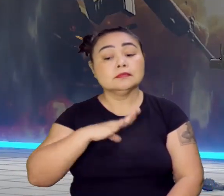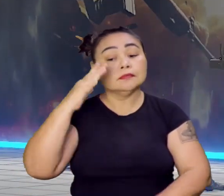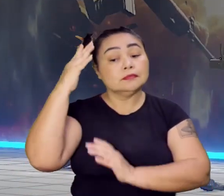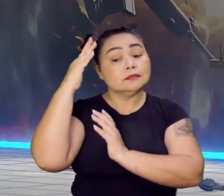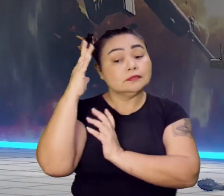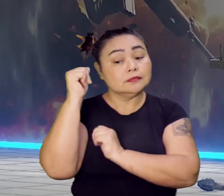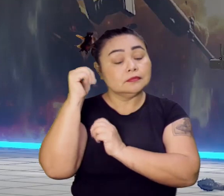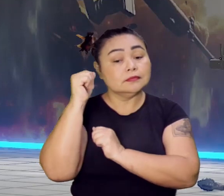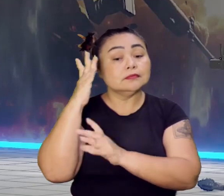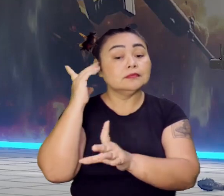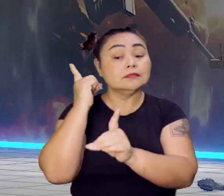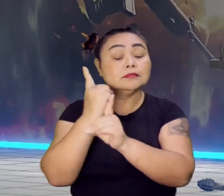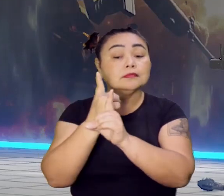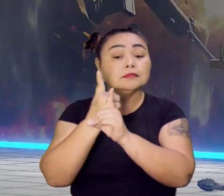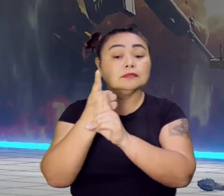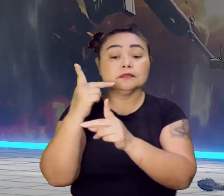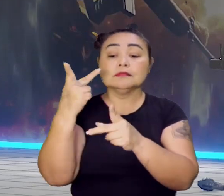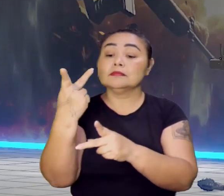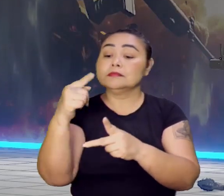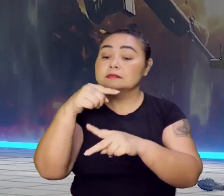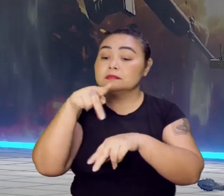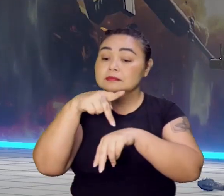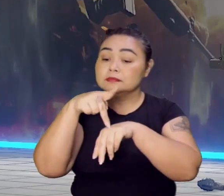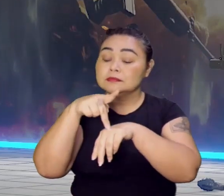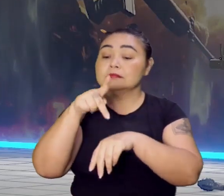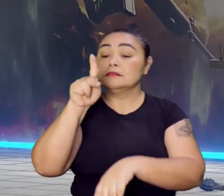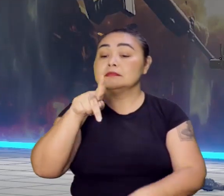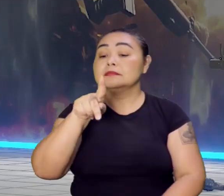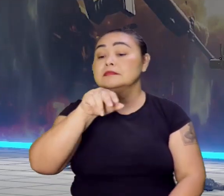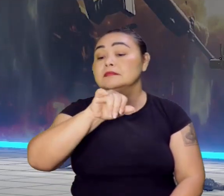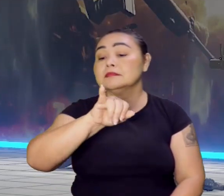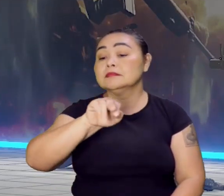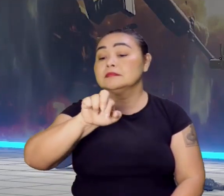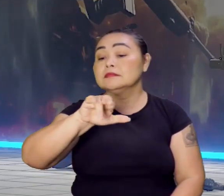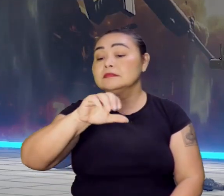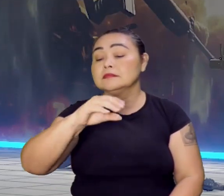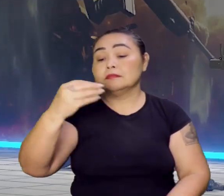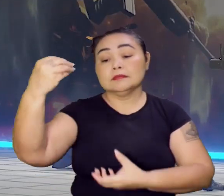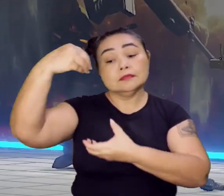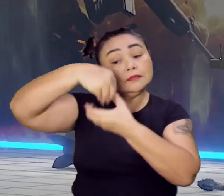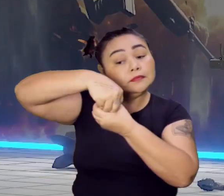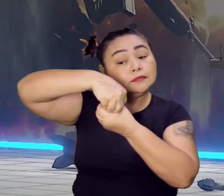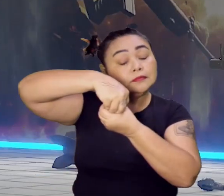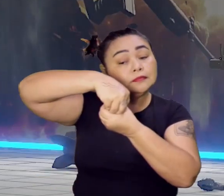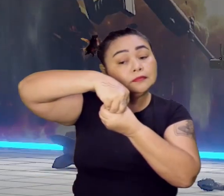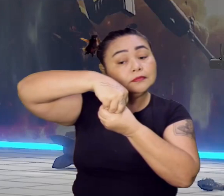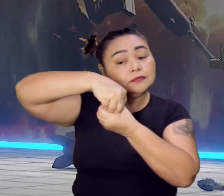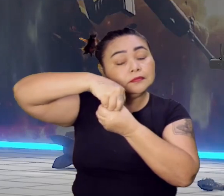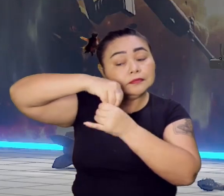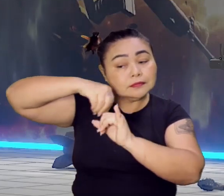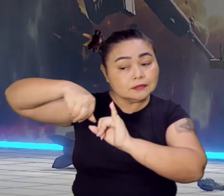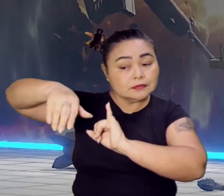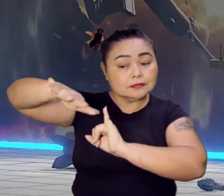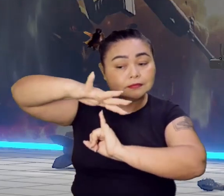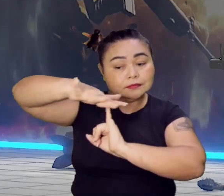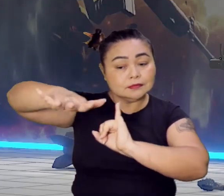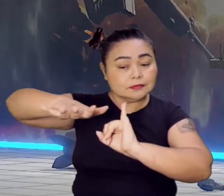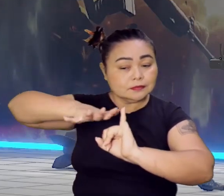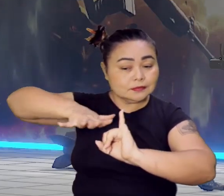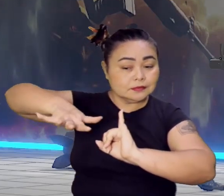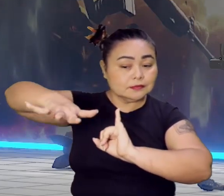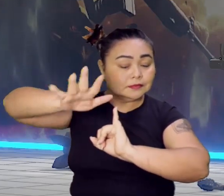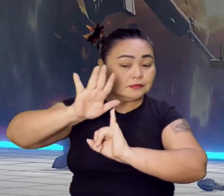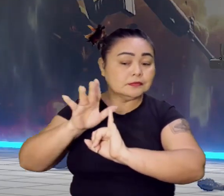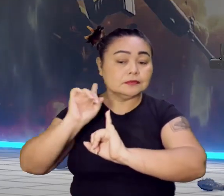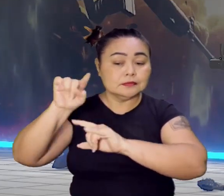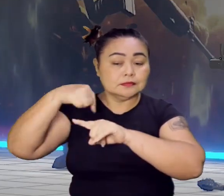encontrar eles como os países ibéricos. Porque eles fazem parte dessa península ibérica, ok? Depois da